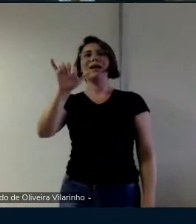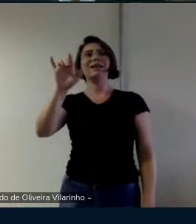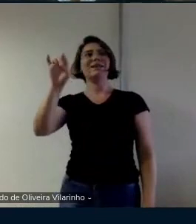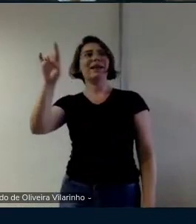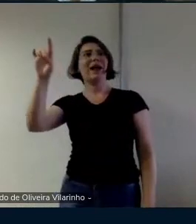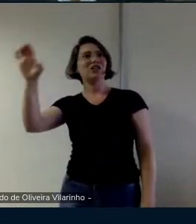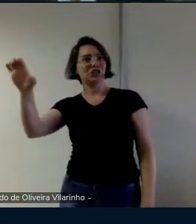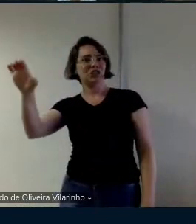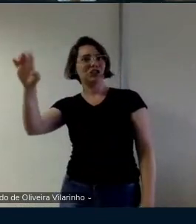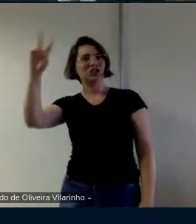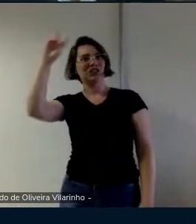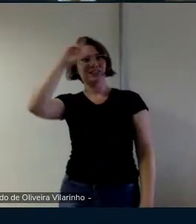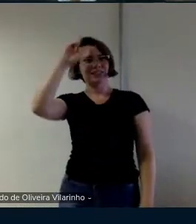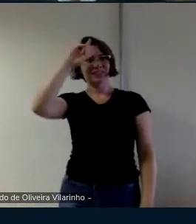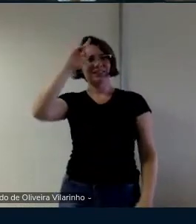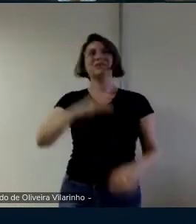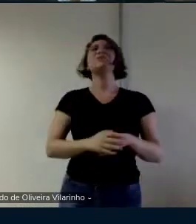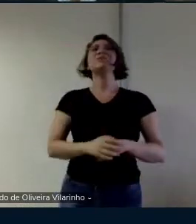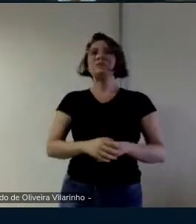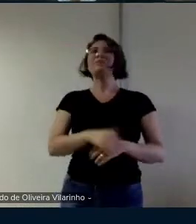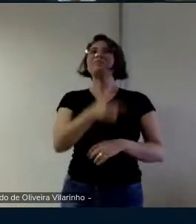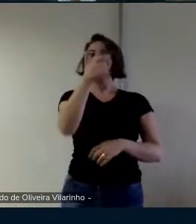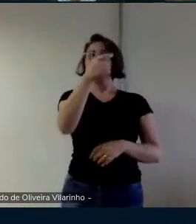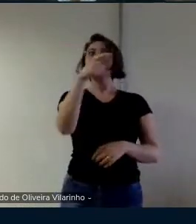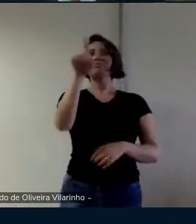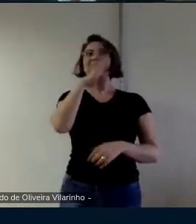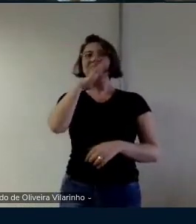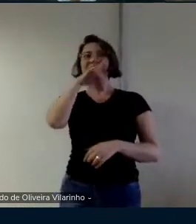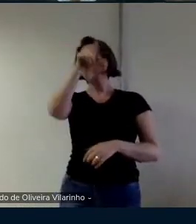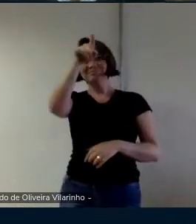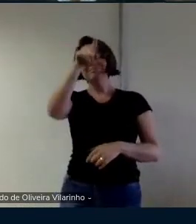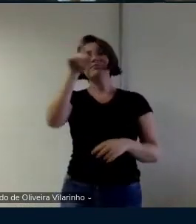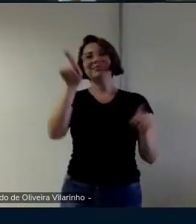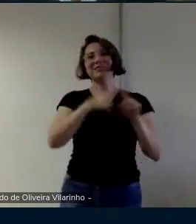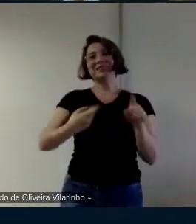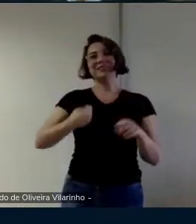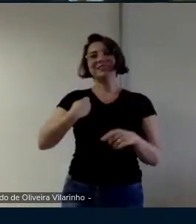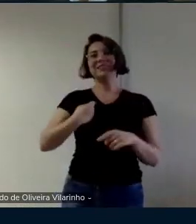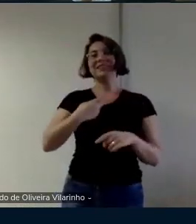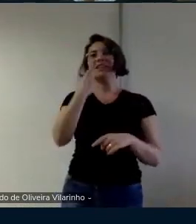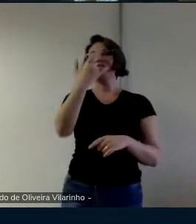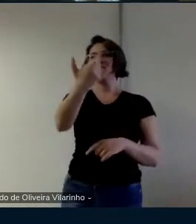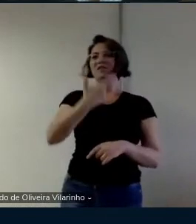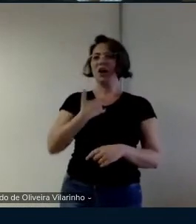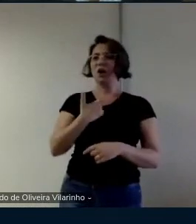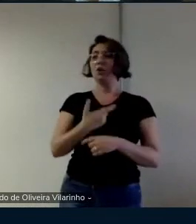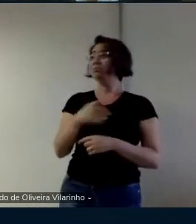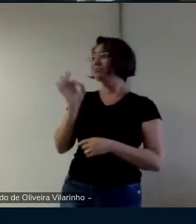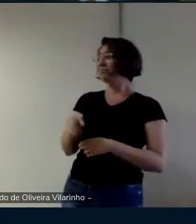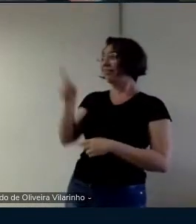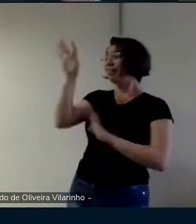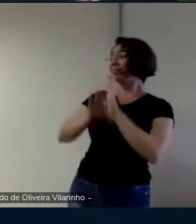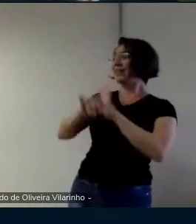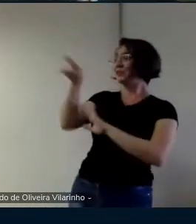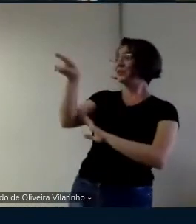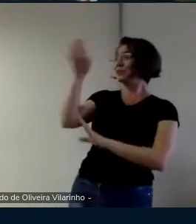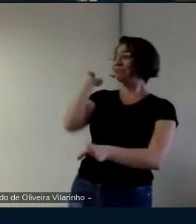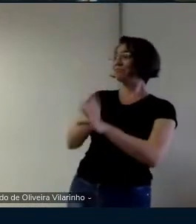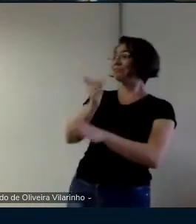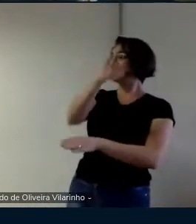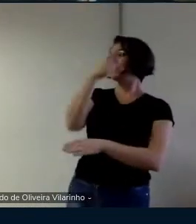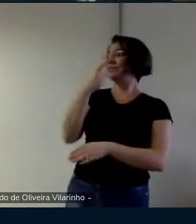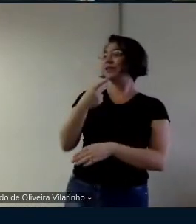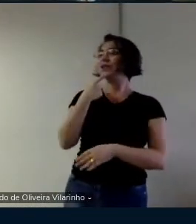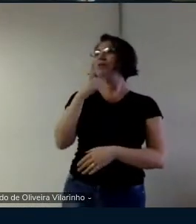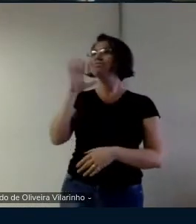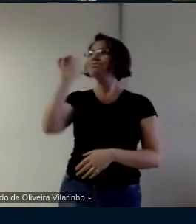seja intertextualidade tem uma palavra que o senhor tem o Leonardo que tá aqui ele virou e disse texto ele